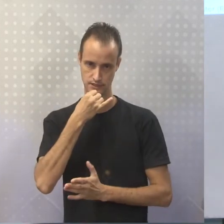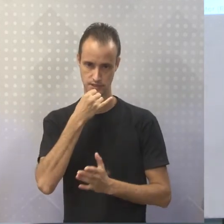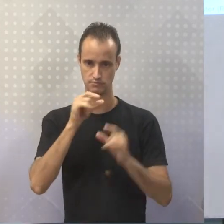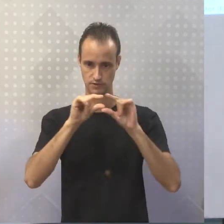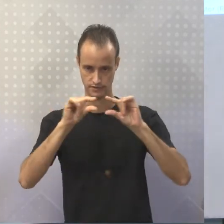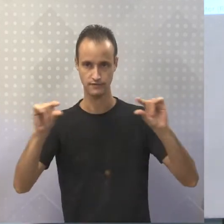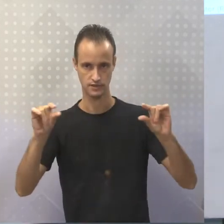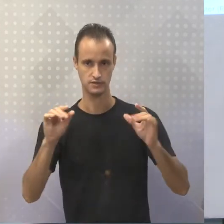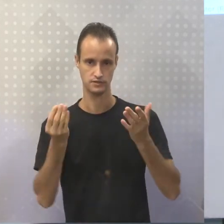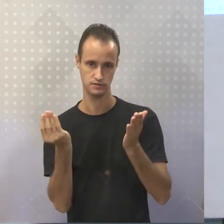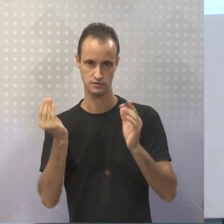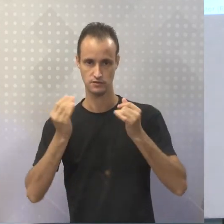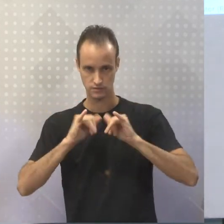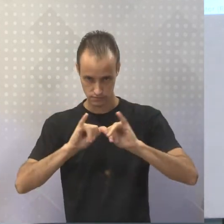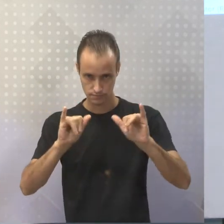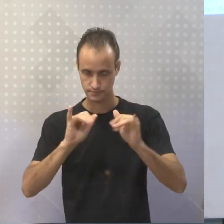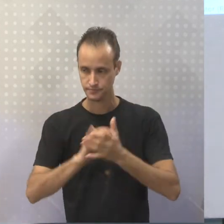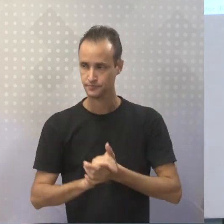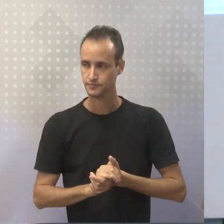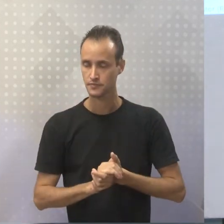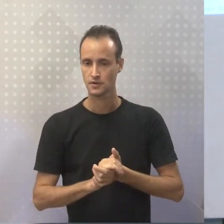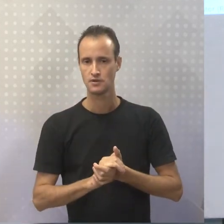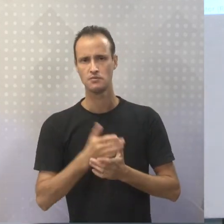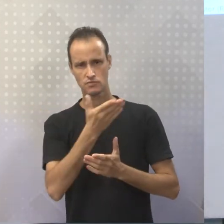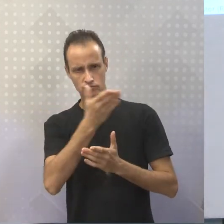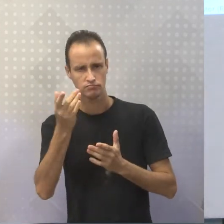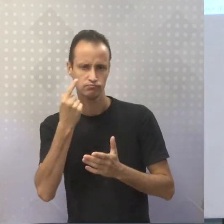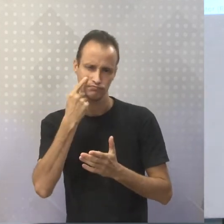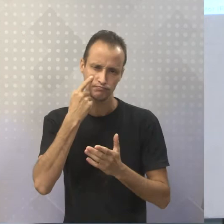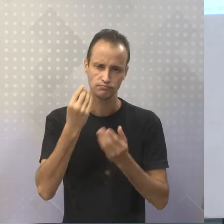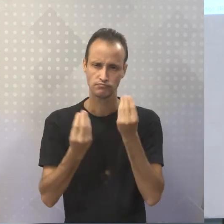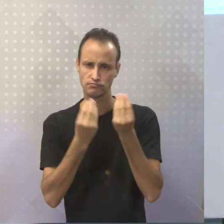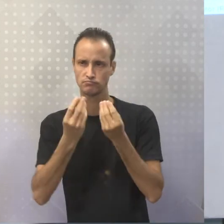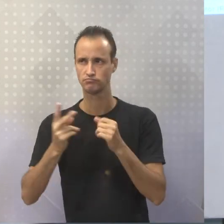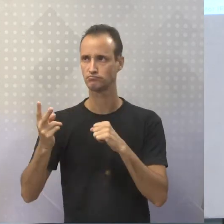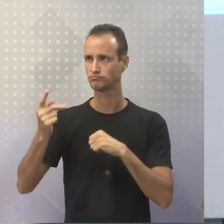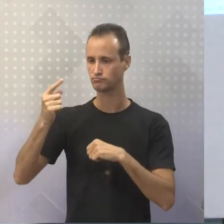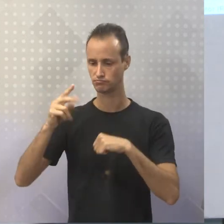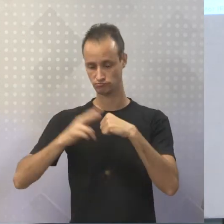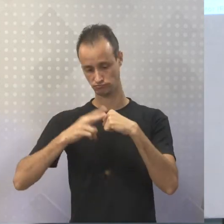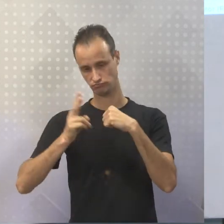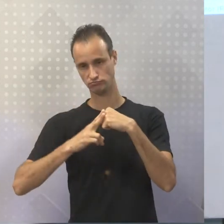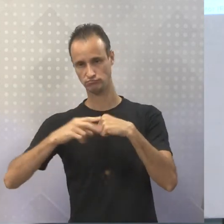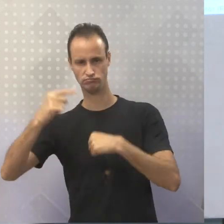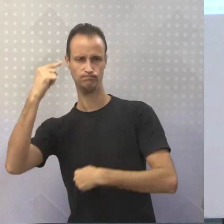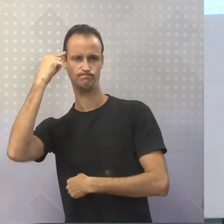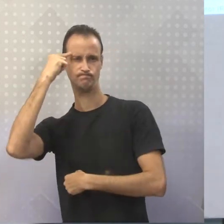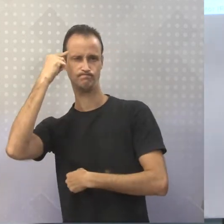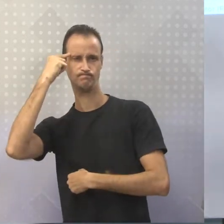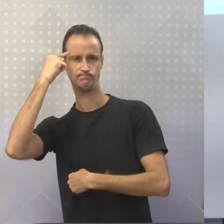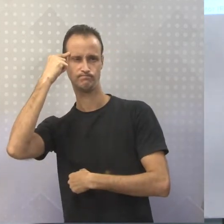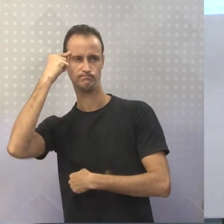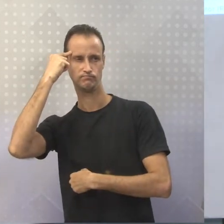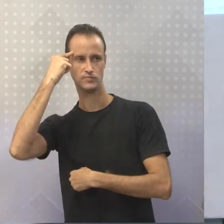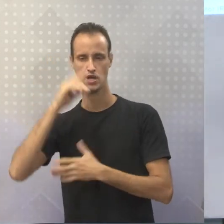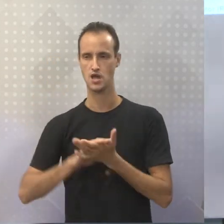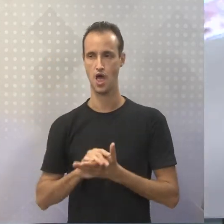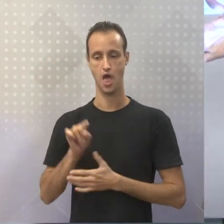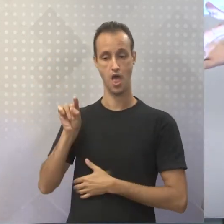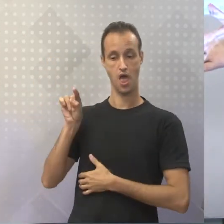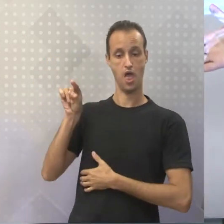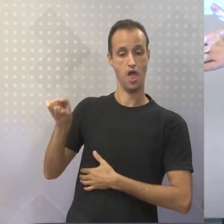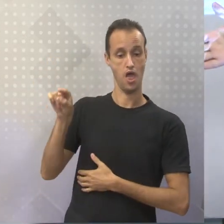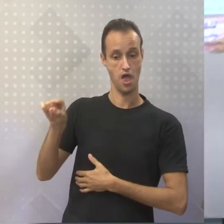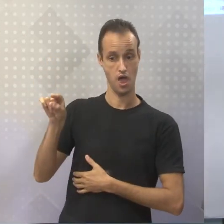frase que eu estou colocando agora para vocês, para vocês verem. O verbo pensar em terceira pessoa, ou seja, ele, né? O